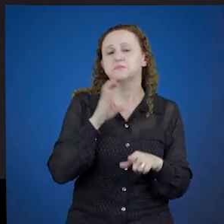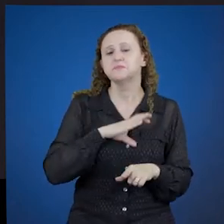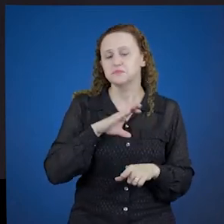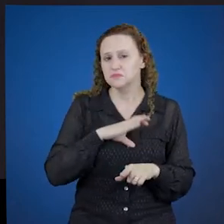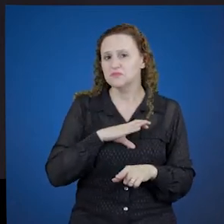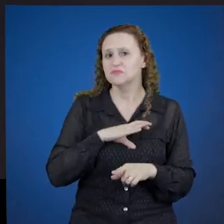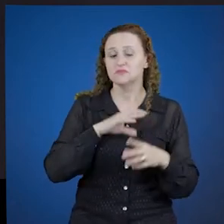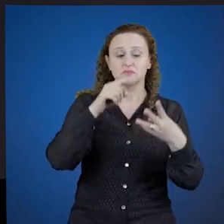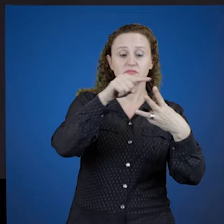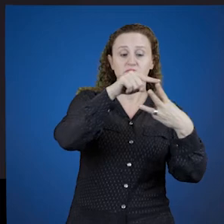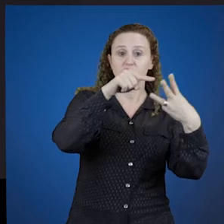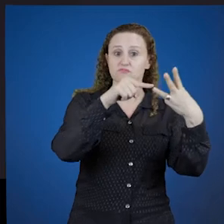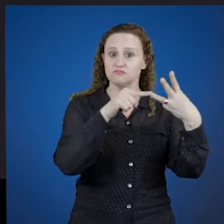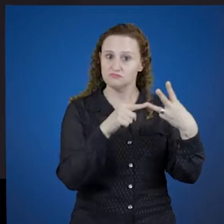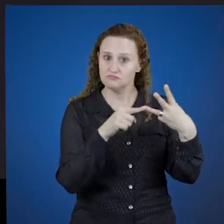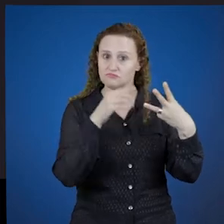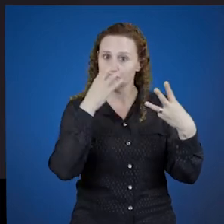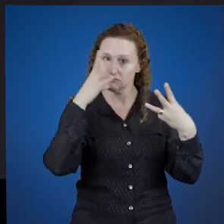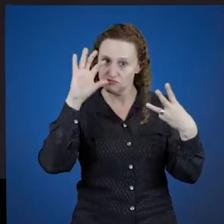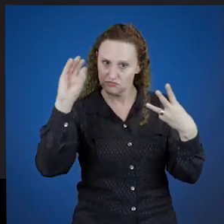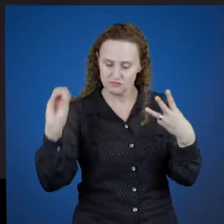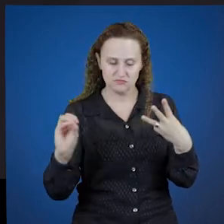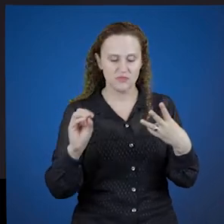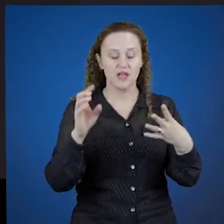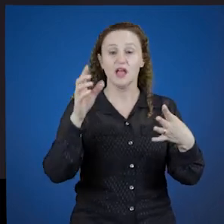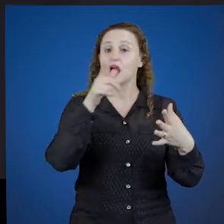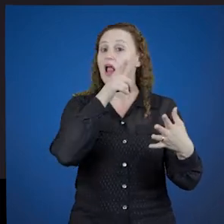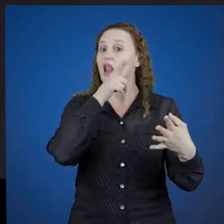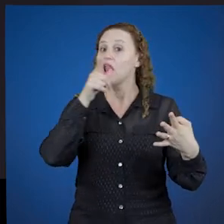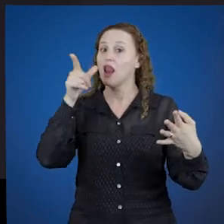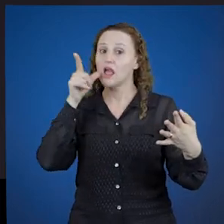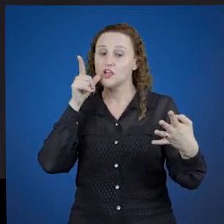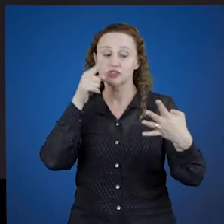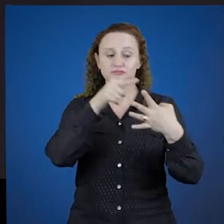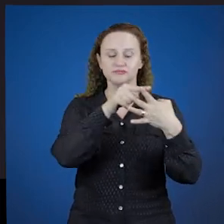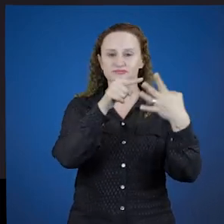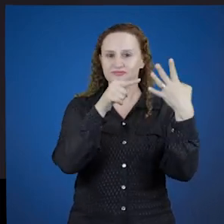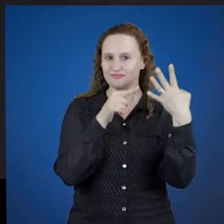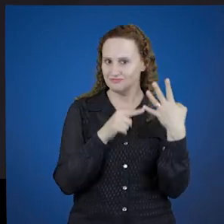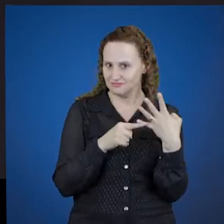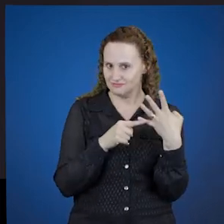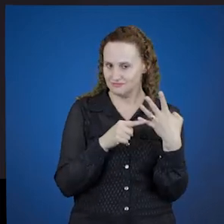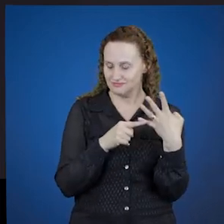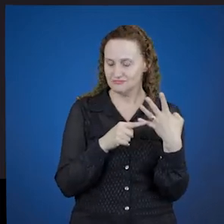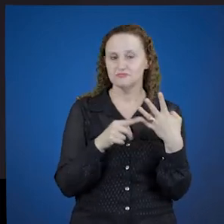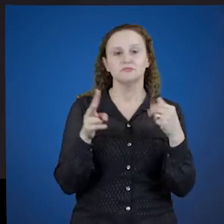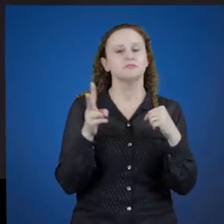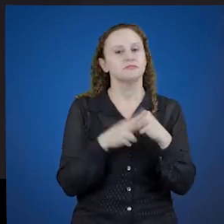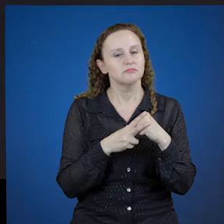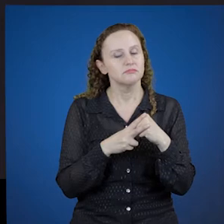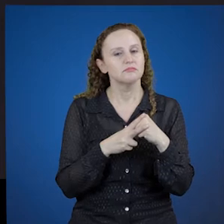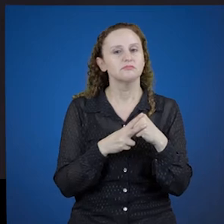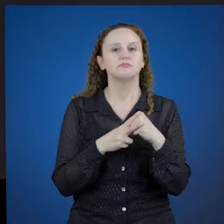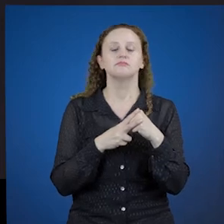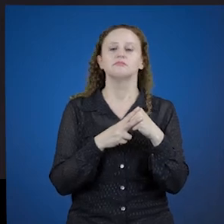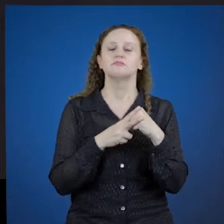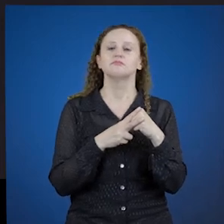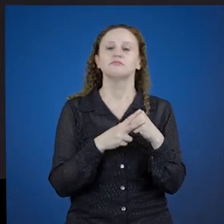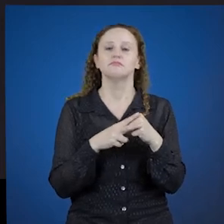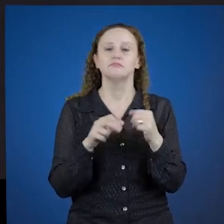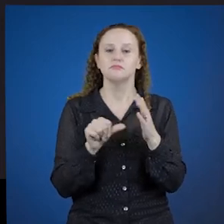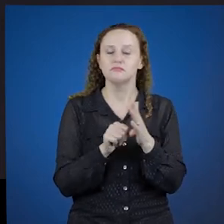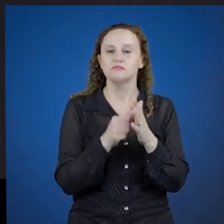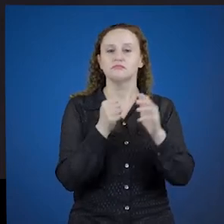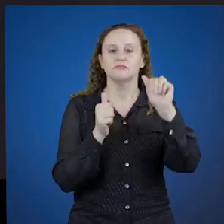portuguesa nós temos três conjugações. No latim, temos quatro conjugações. Então, os verbos de primeira